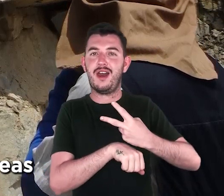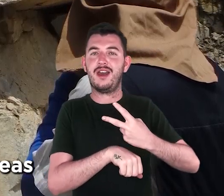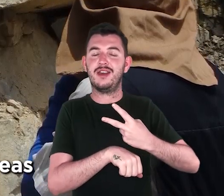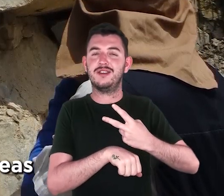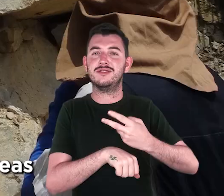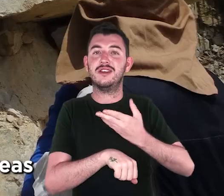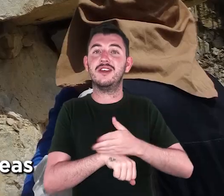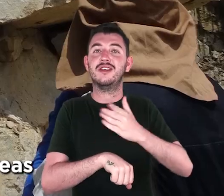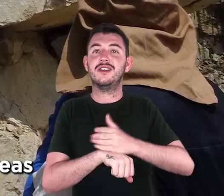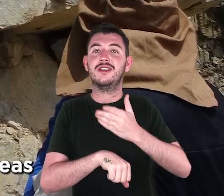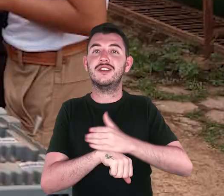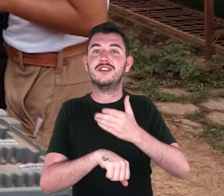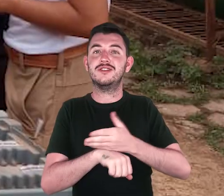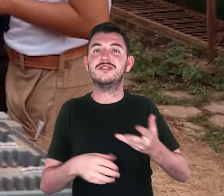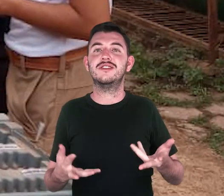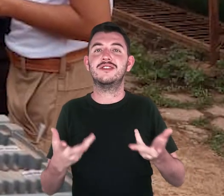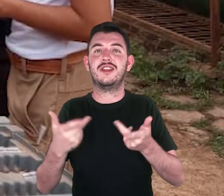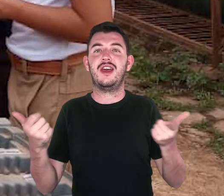seguintes áreas.